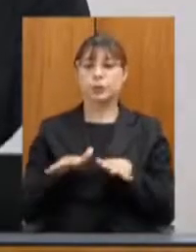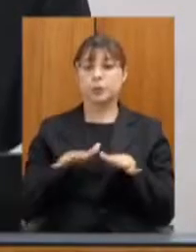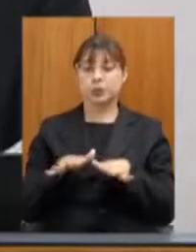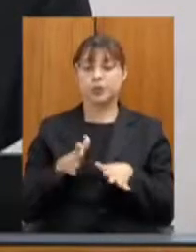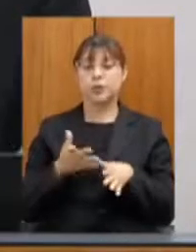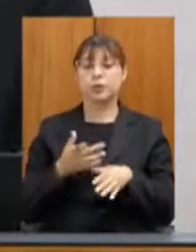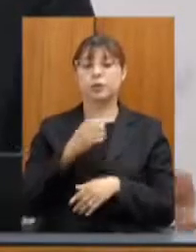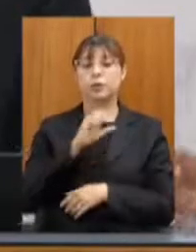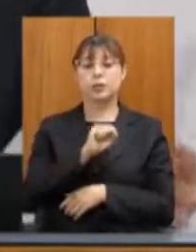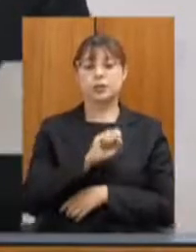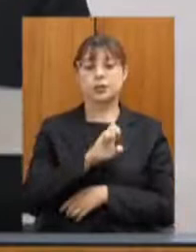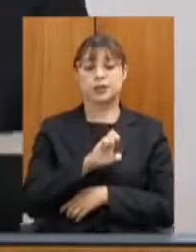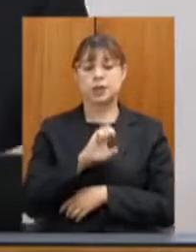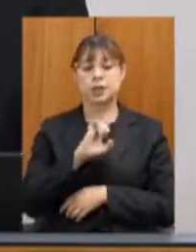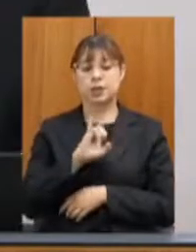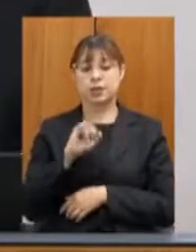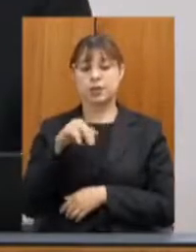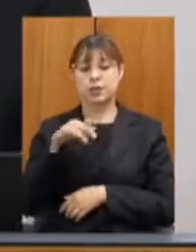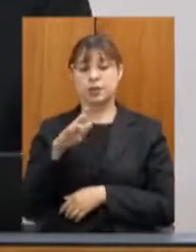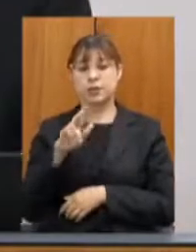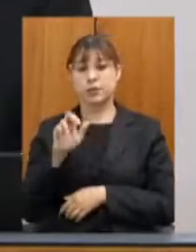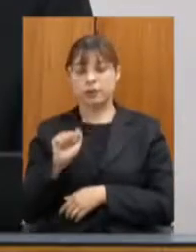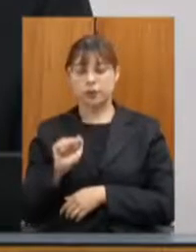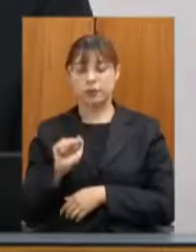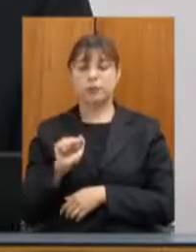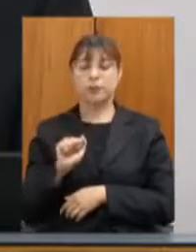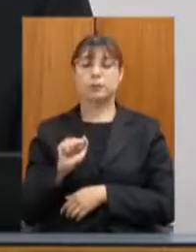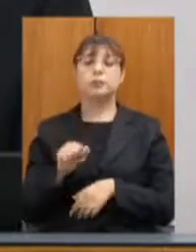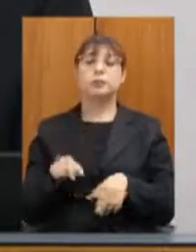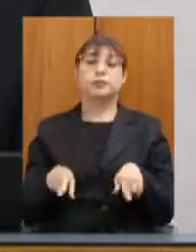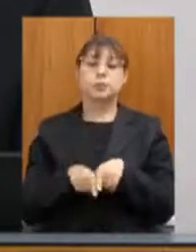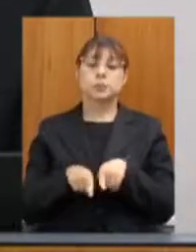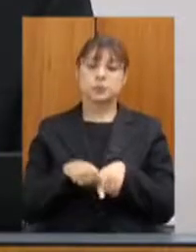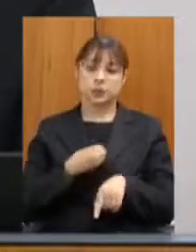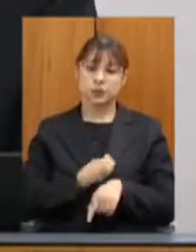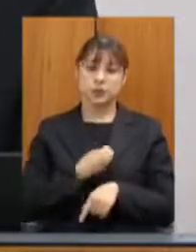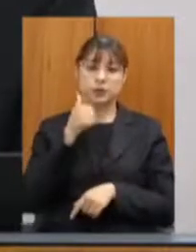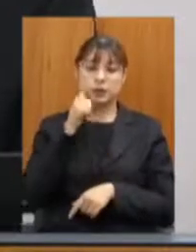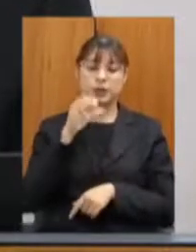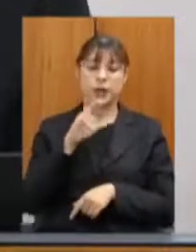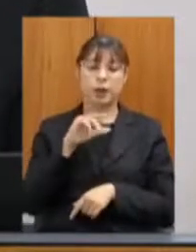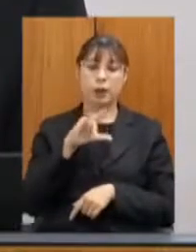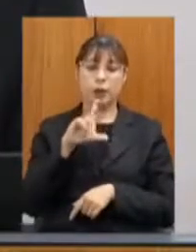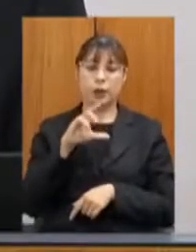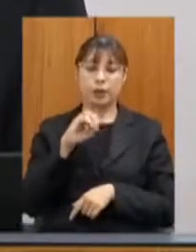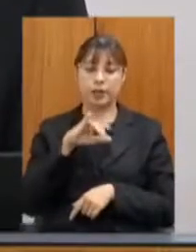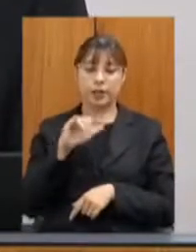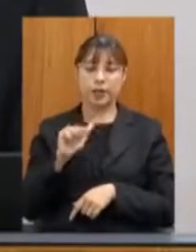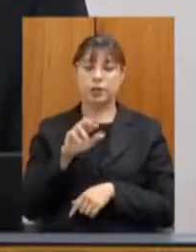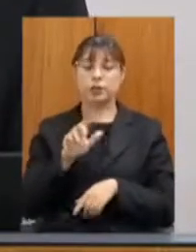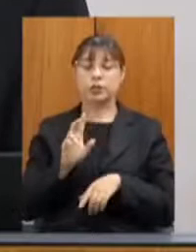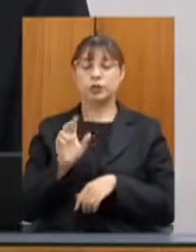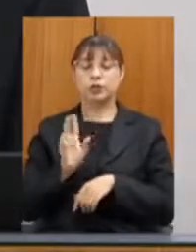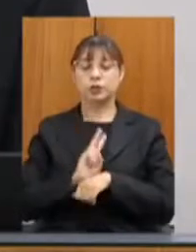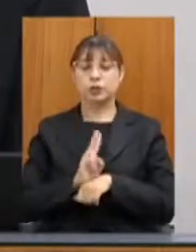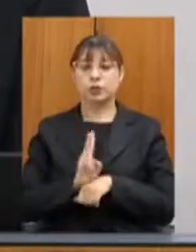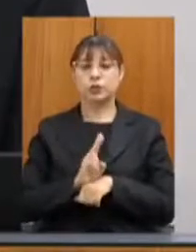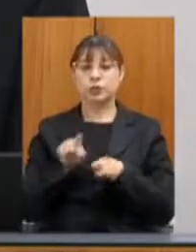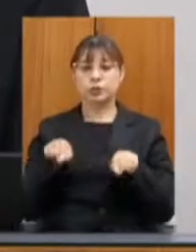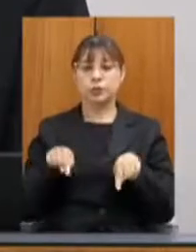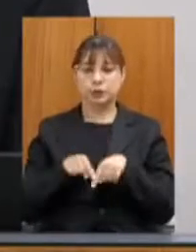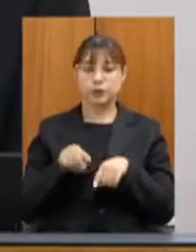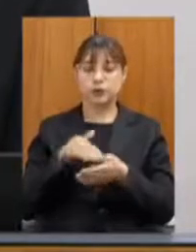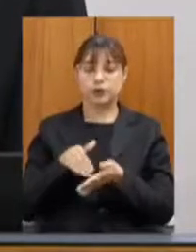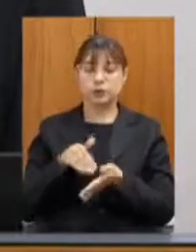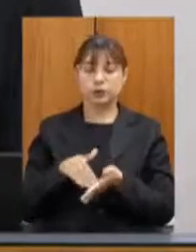também se faz presente, Carolina Rocha Vespúcio, chefe de gabinete da Secretaria de